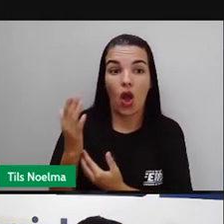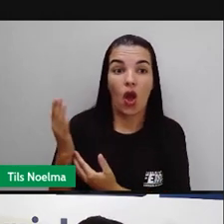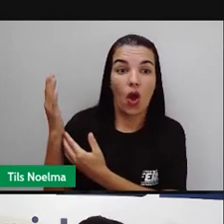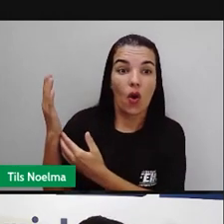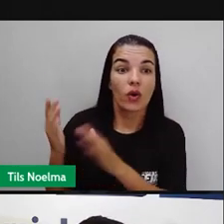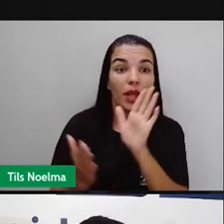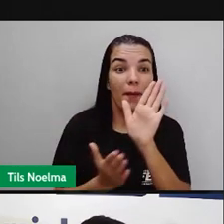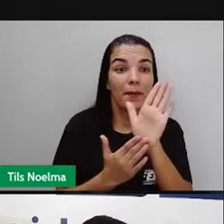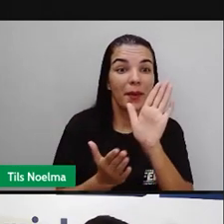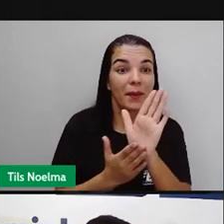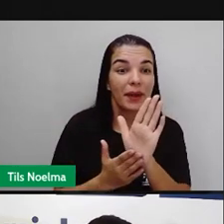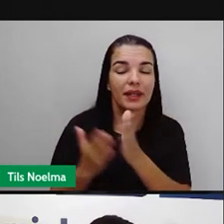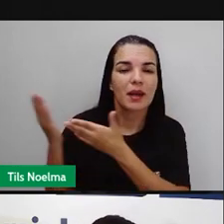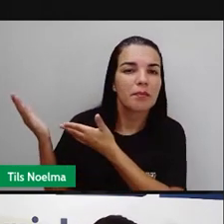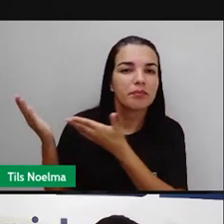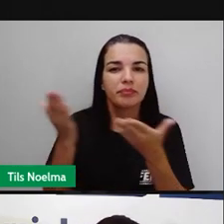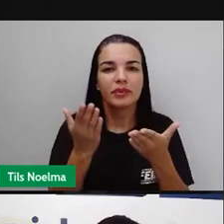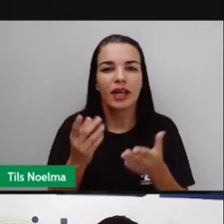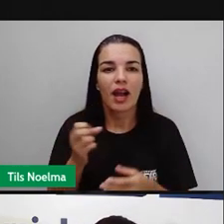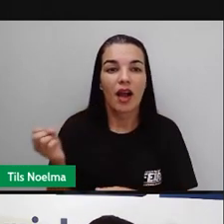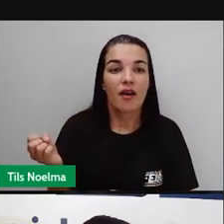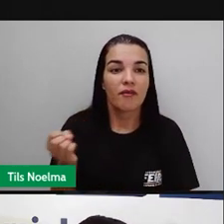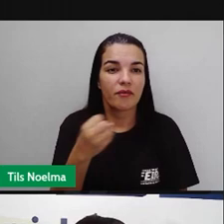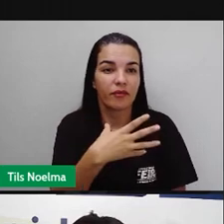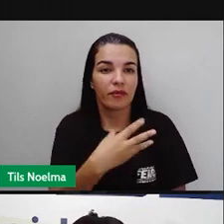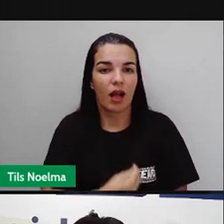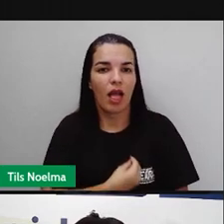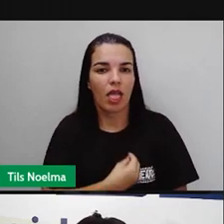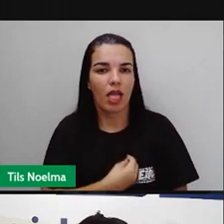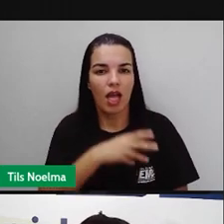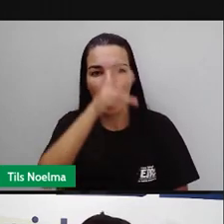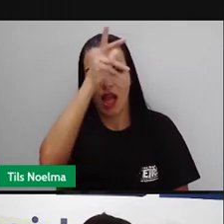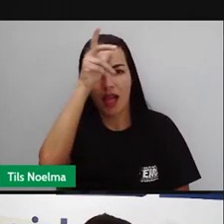outra propaganda vida nova na Amazônia